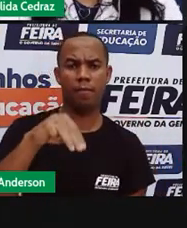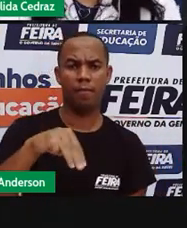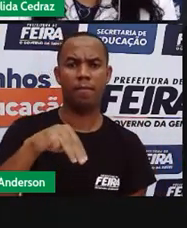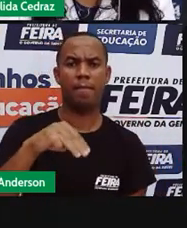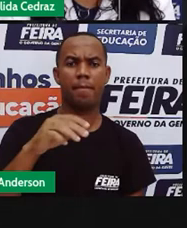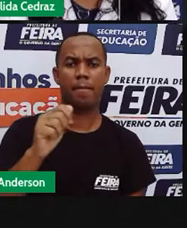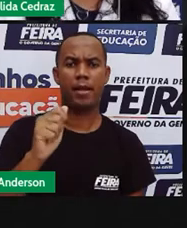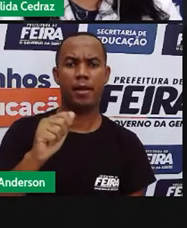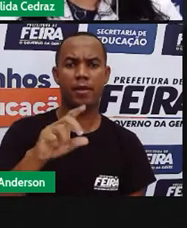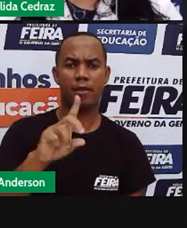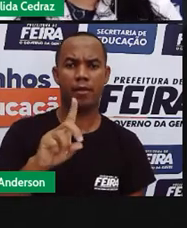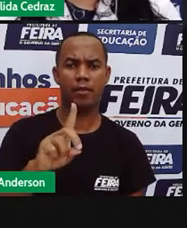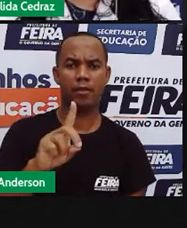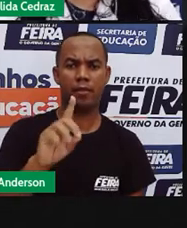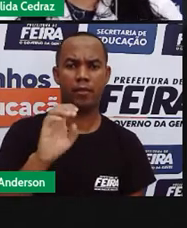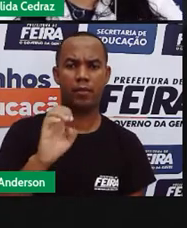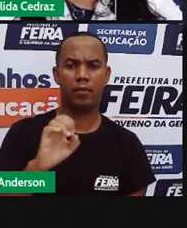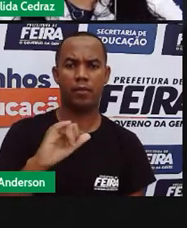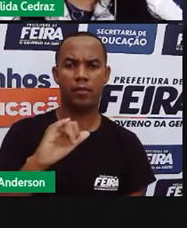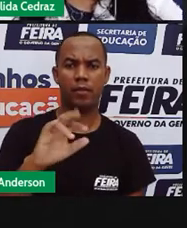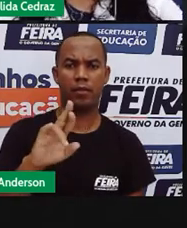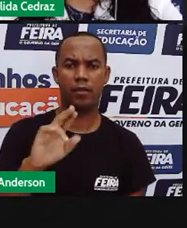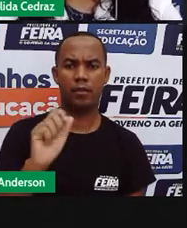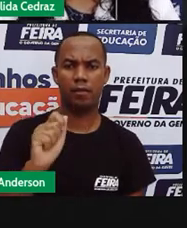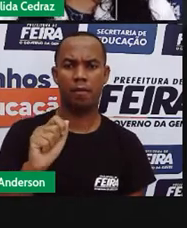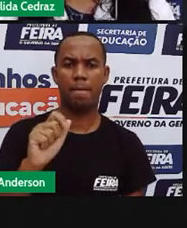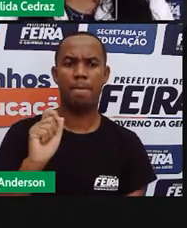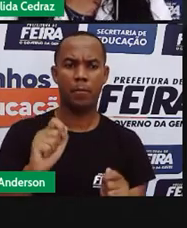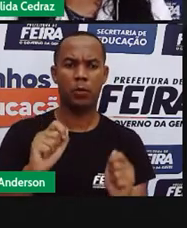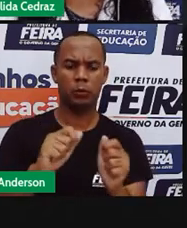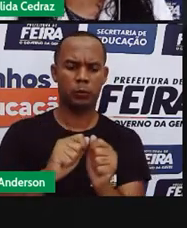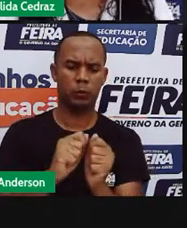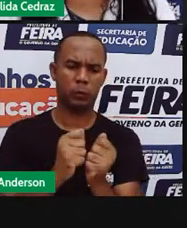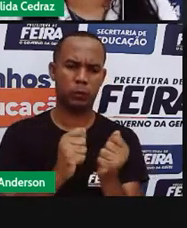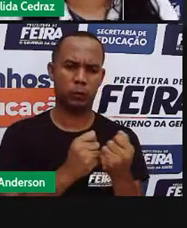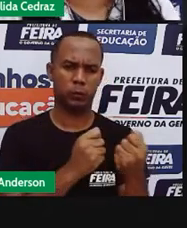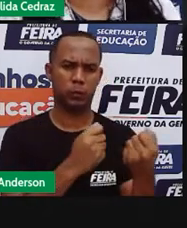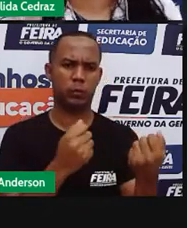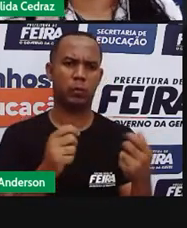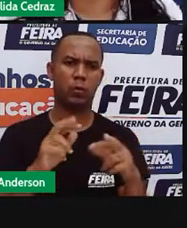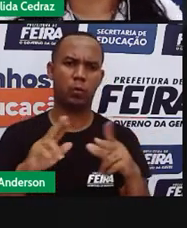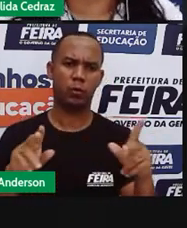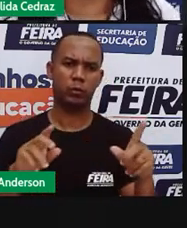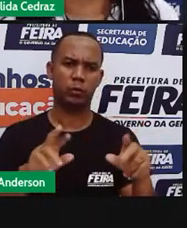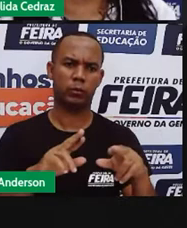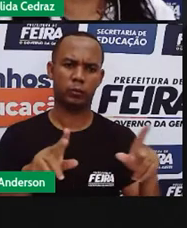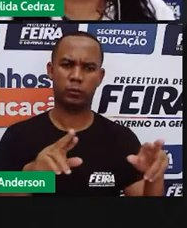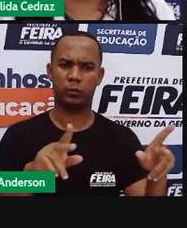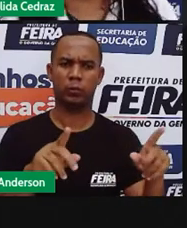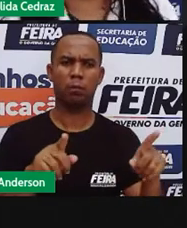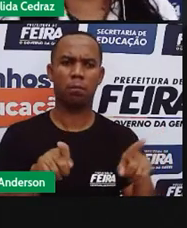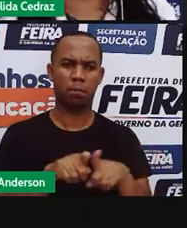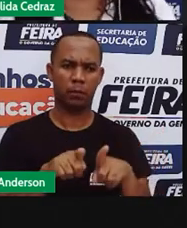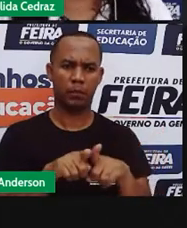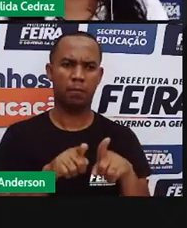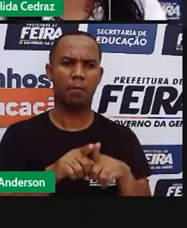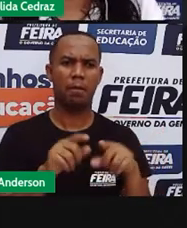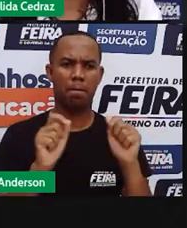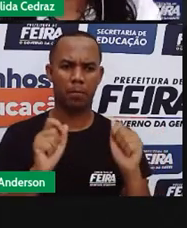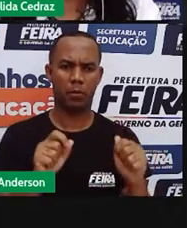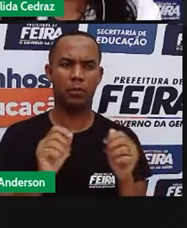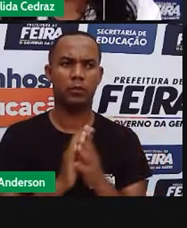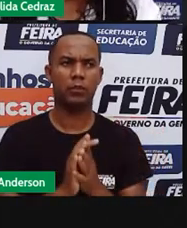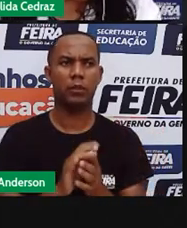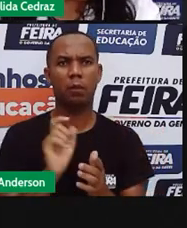pode se dobrar, ela pode formar em outro formato. Vai ter uma próxima loucita. Vai depender